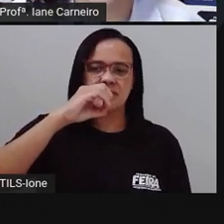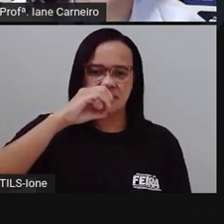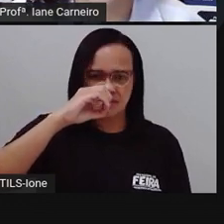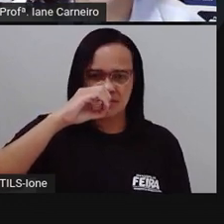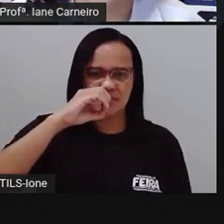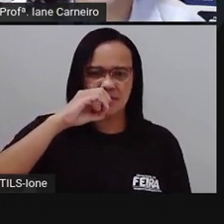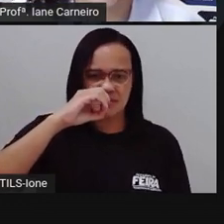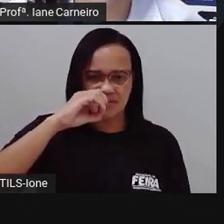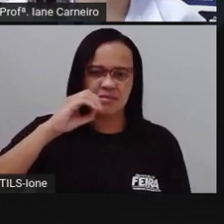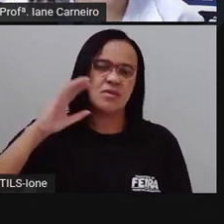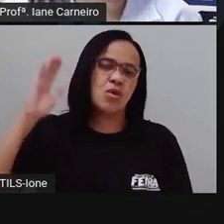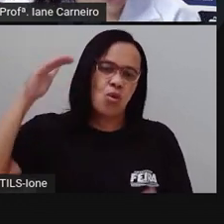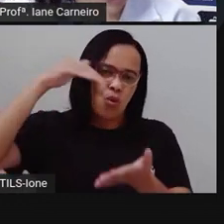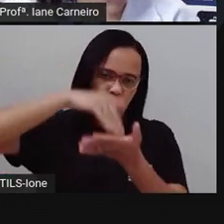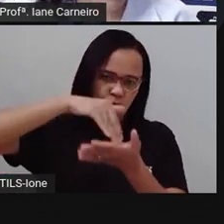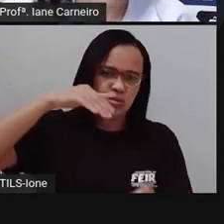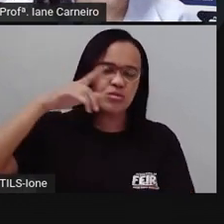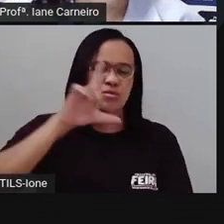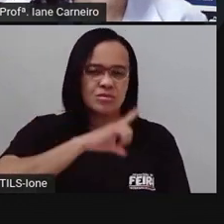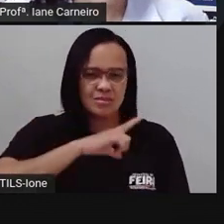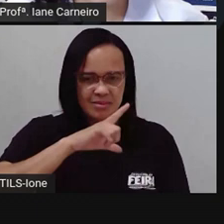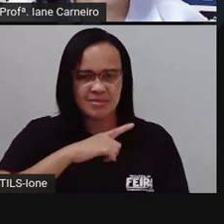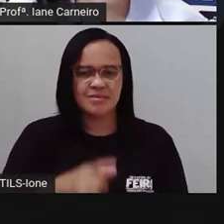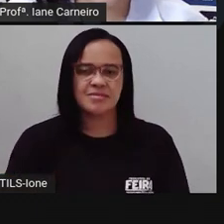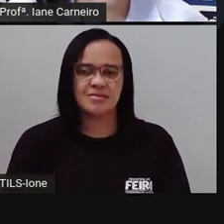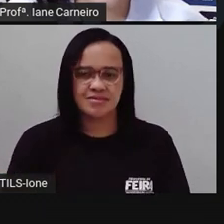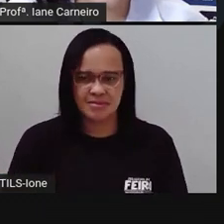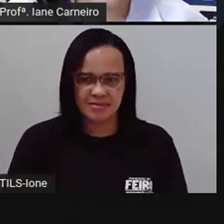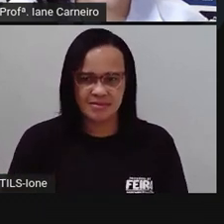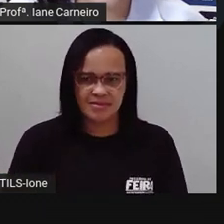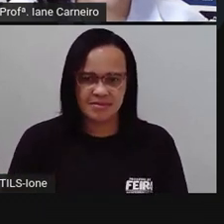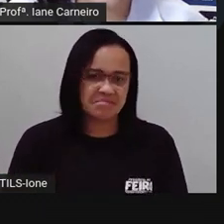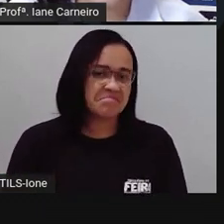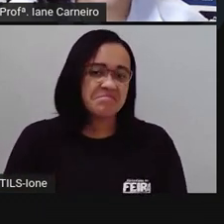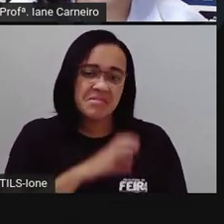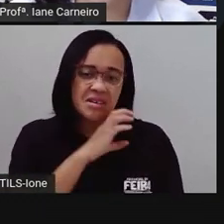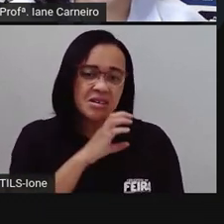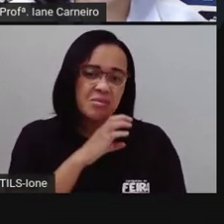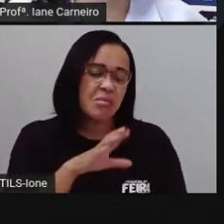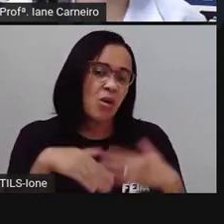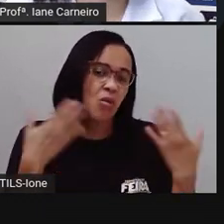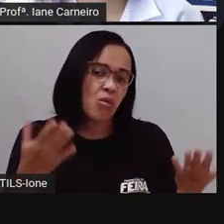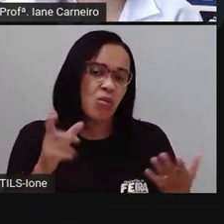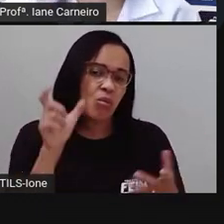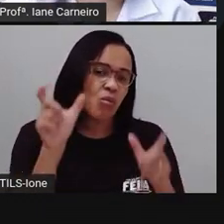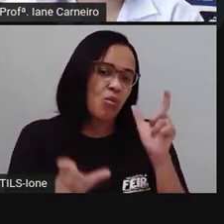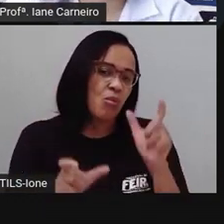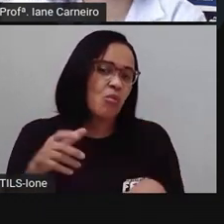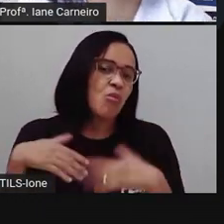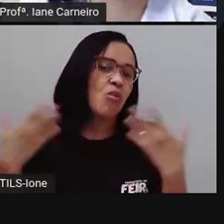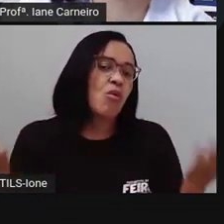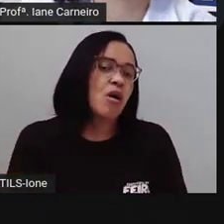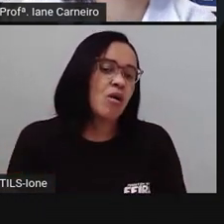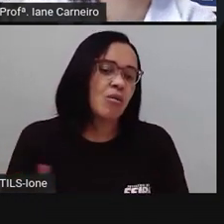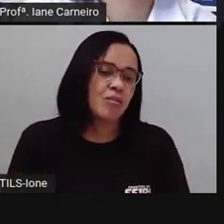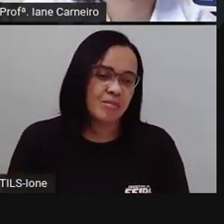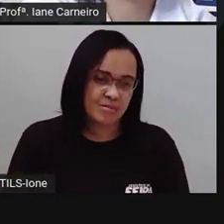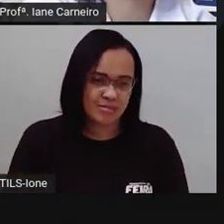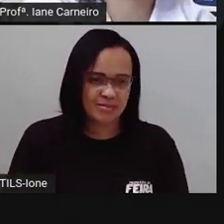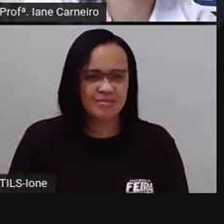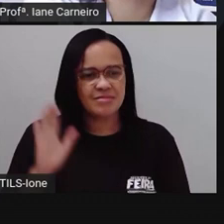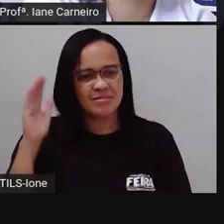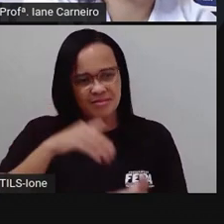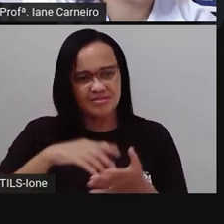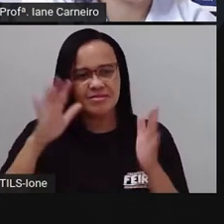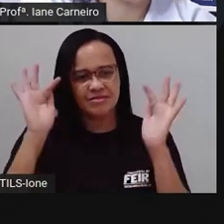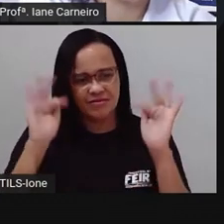O. No final. Que animal será esse que tem a letra O no final? Sortear